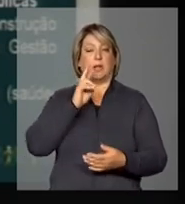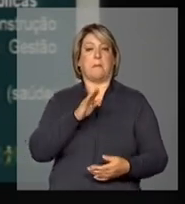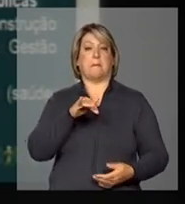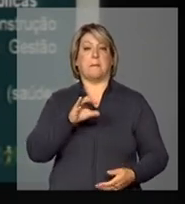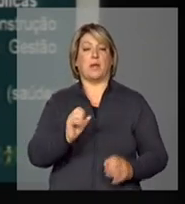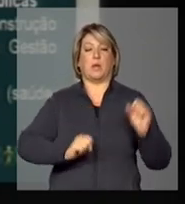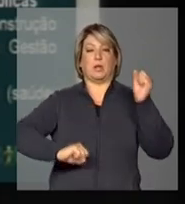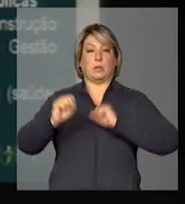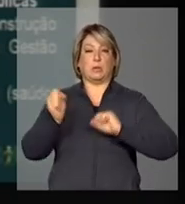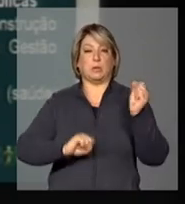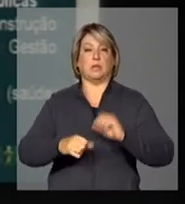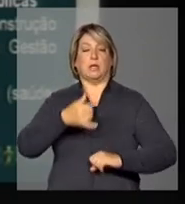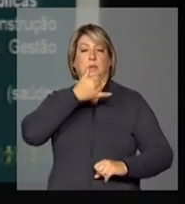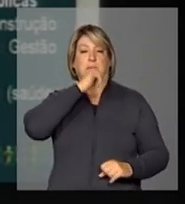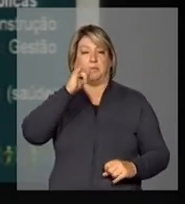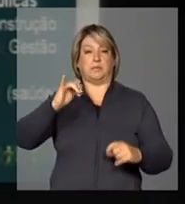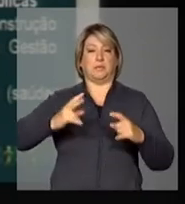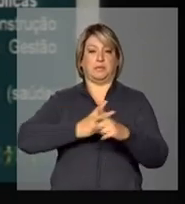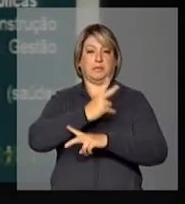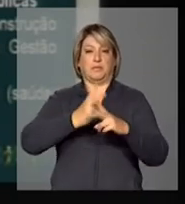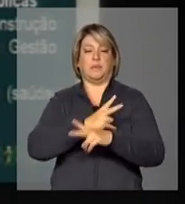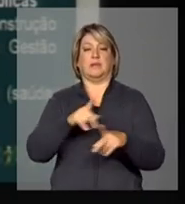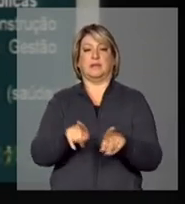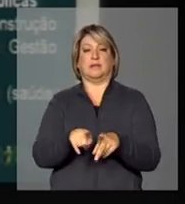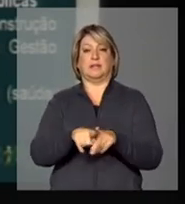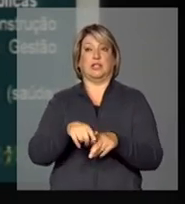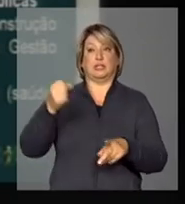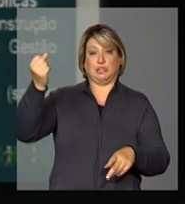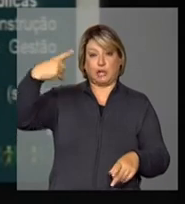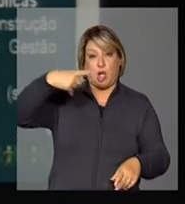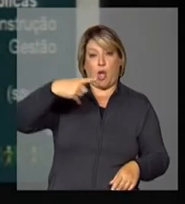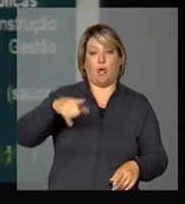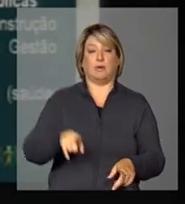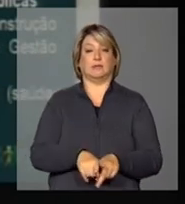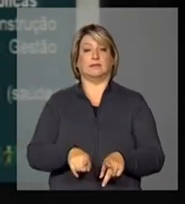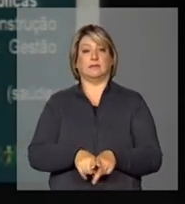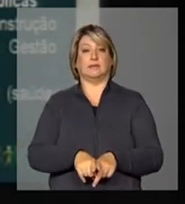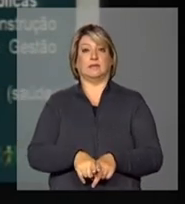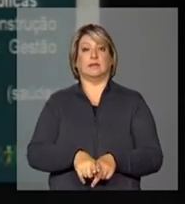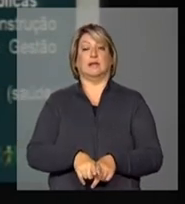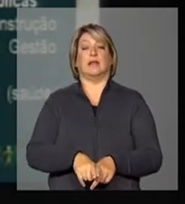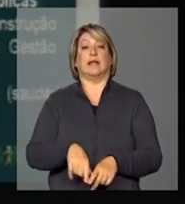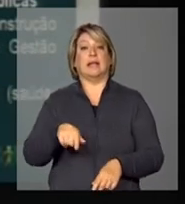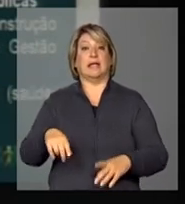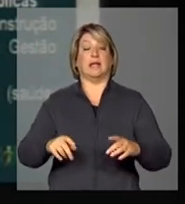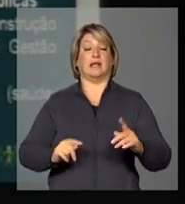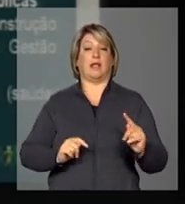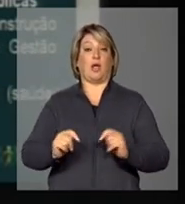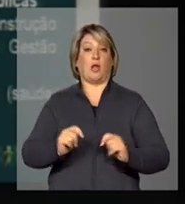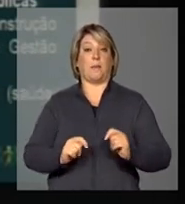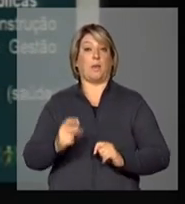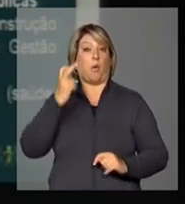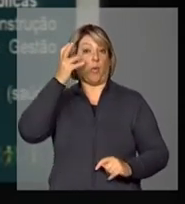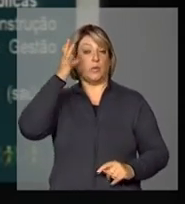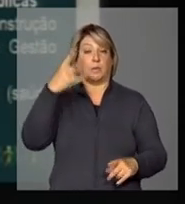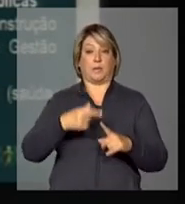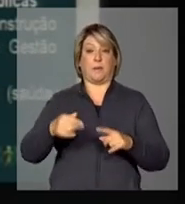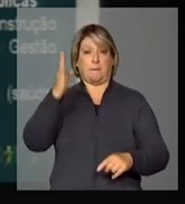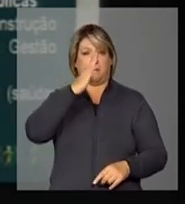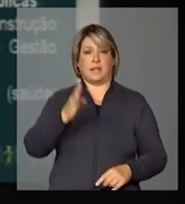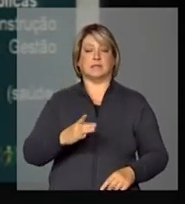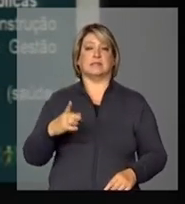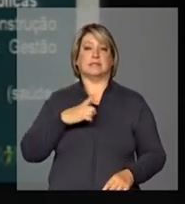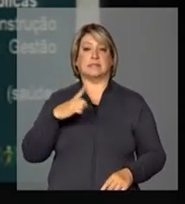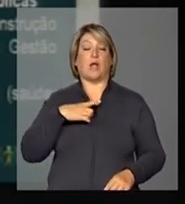energia eólica, solar, e não apenas a indústria estrito do senso, a questão da economia, da cultura, que o Brasil tem um enorme potencial,